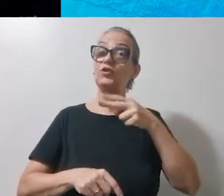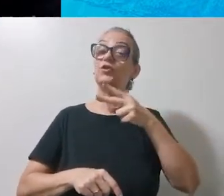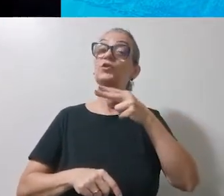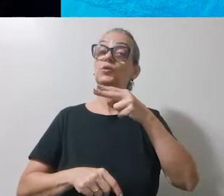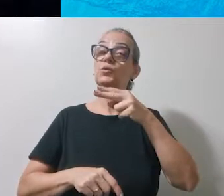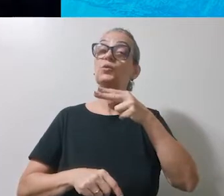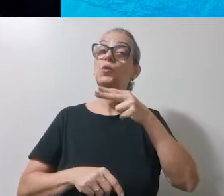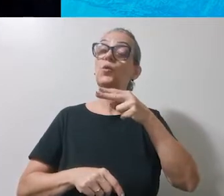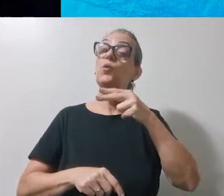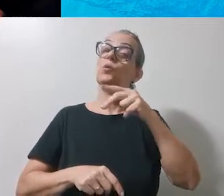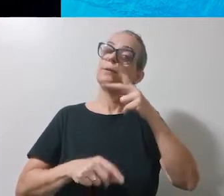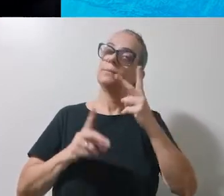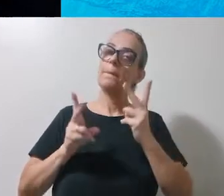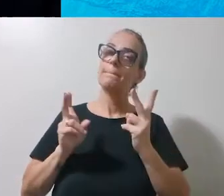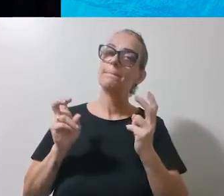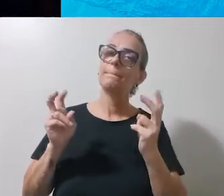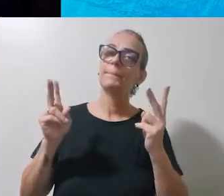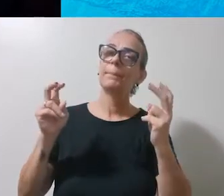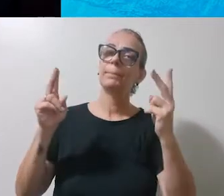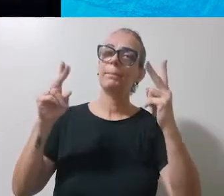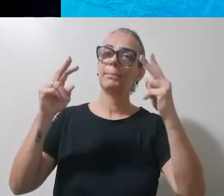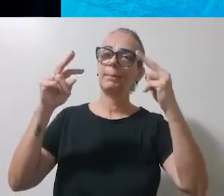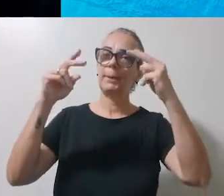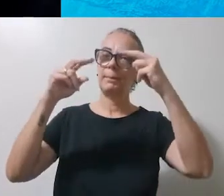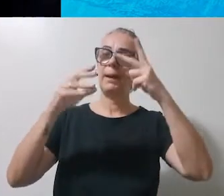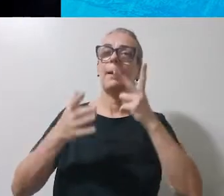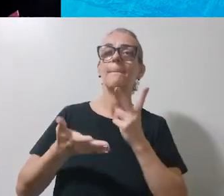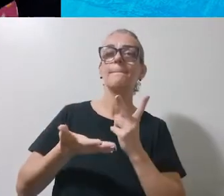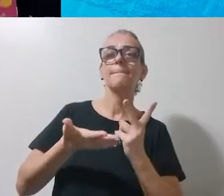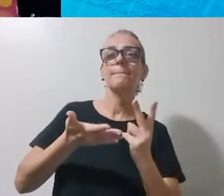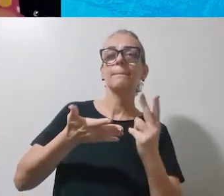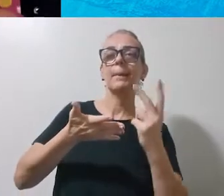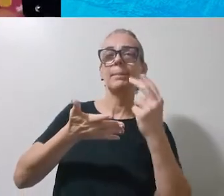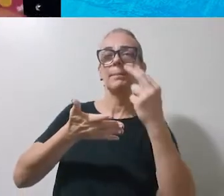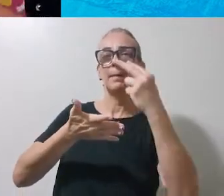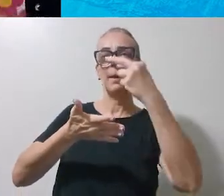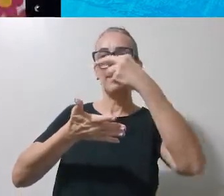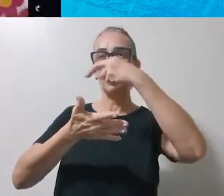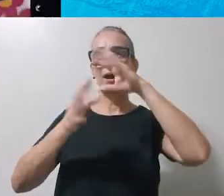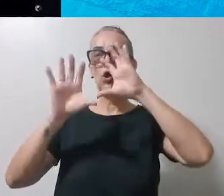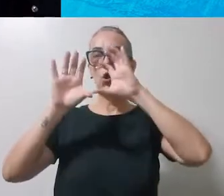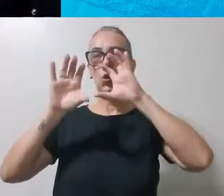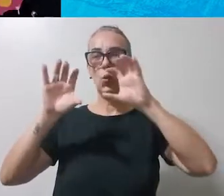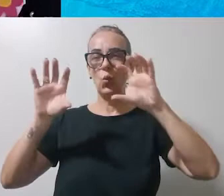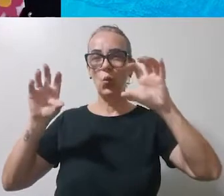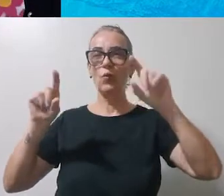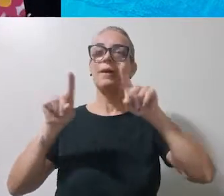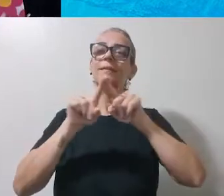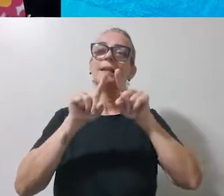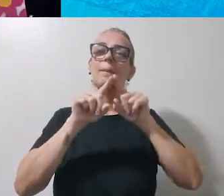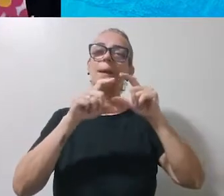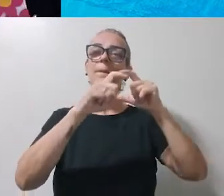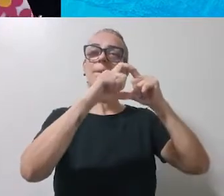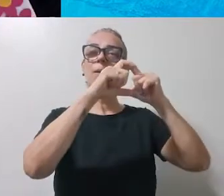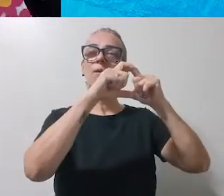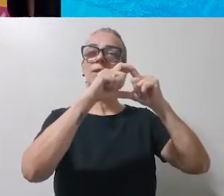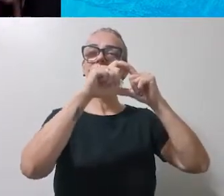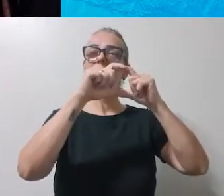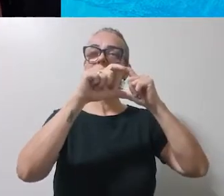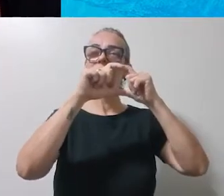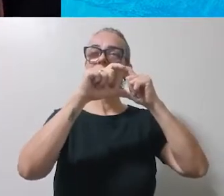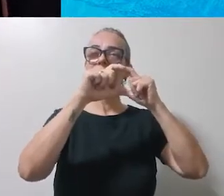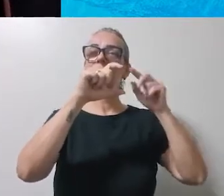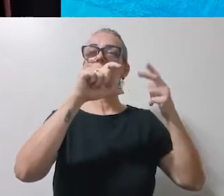desenho que nós fizemos, né? Recortar essa nuvem e essas bolinhas que nós desenhamos aqui.